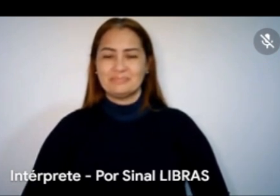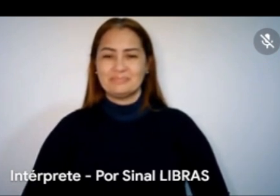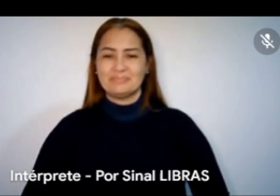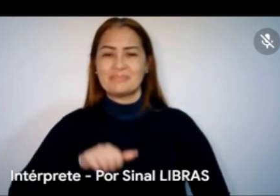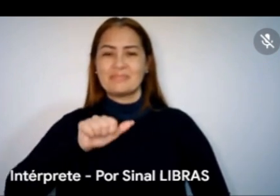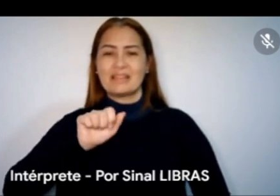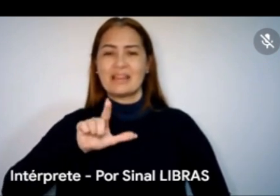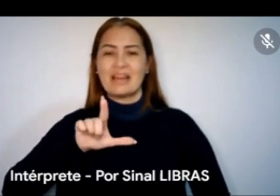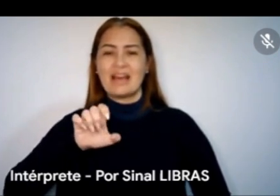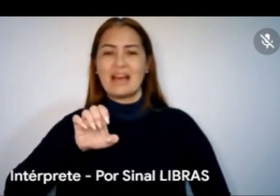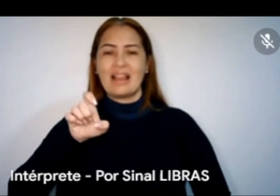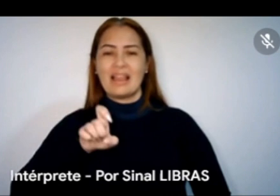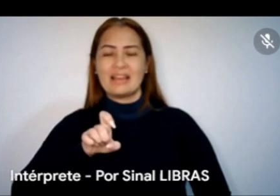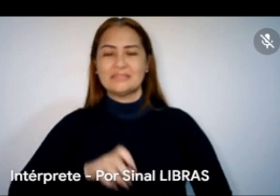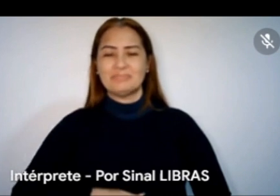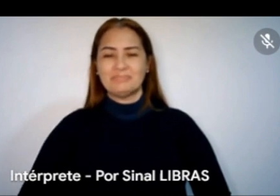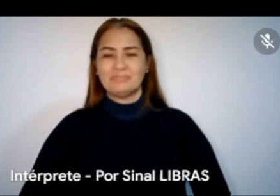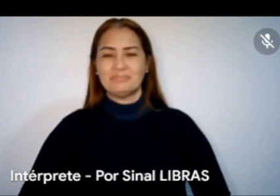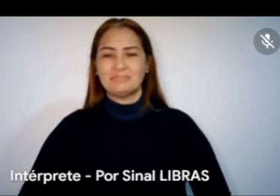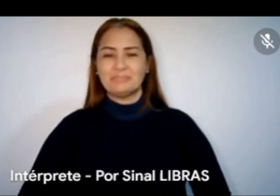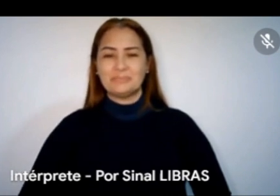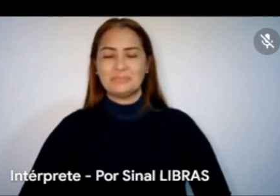Alex Martins, por favor.